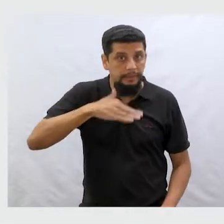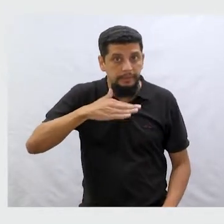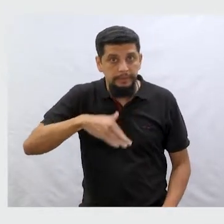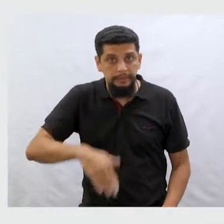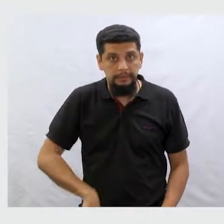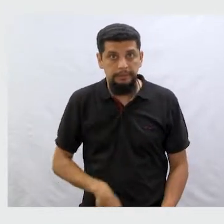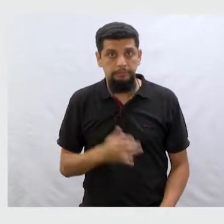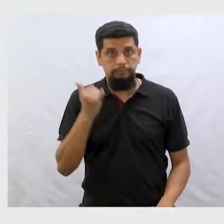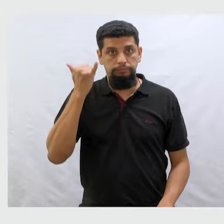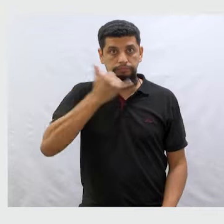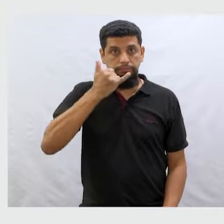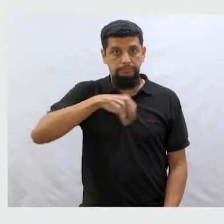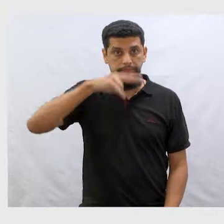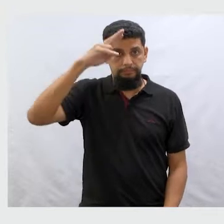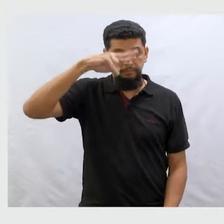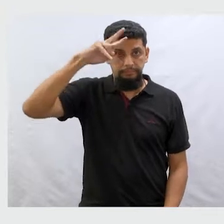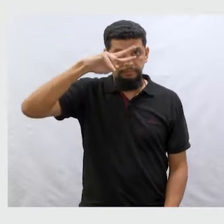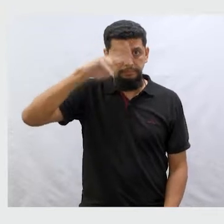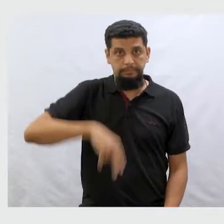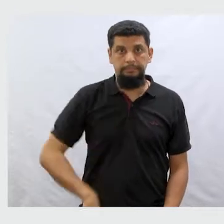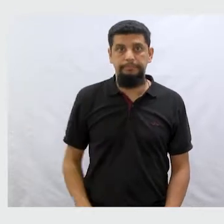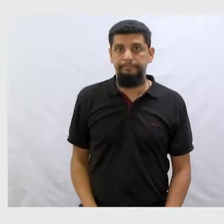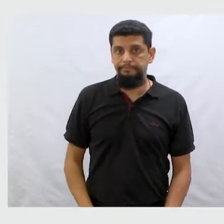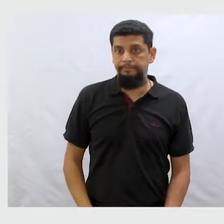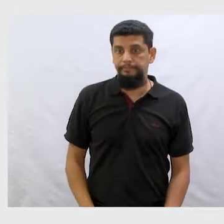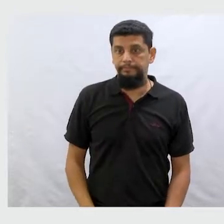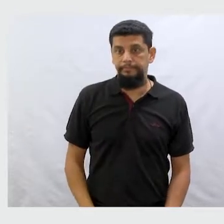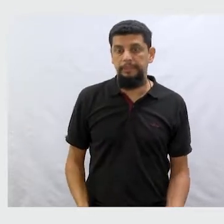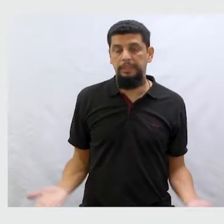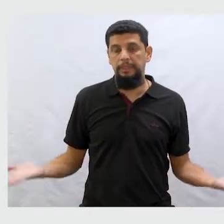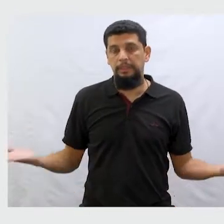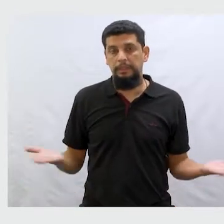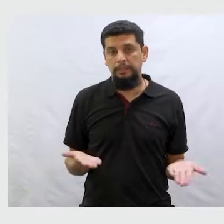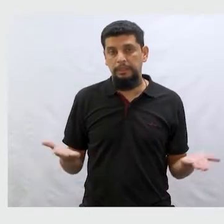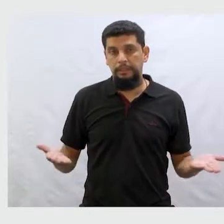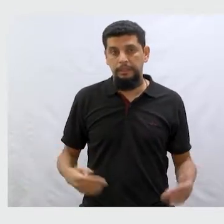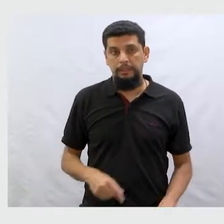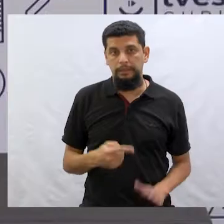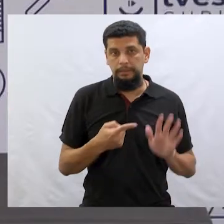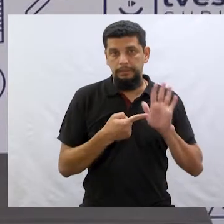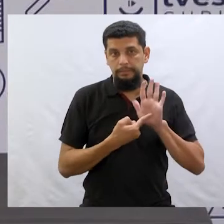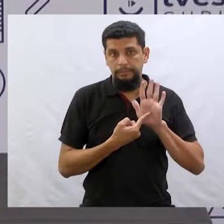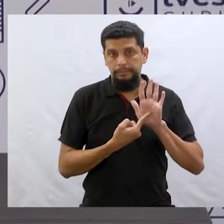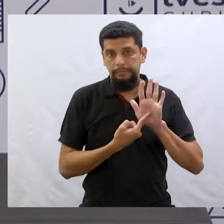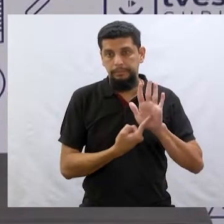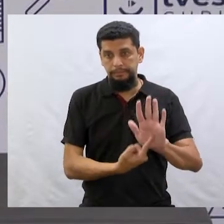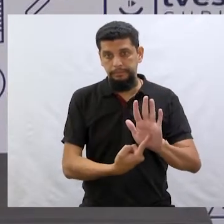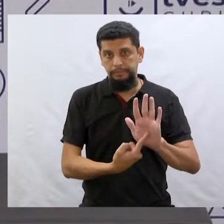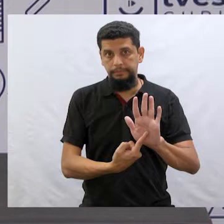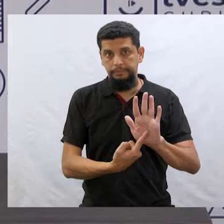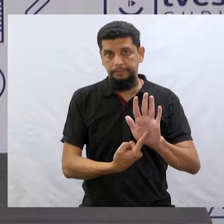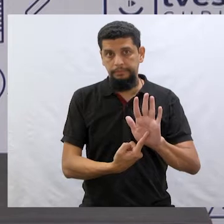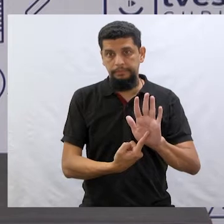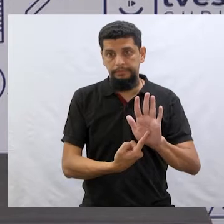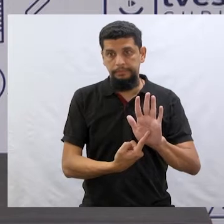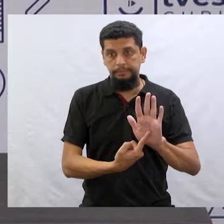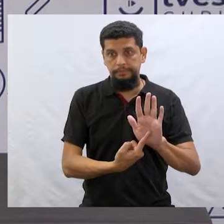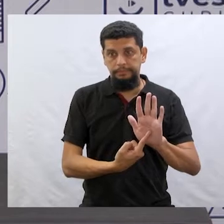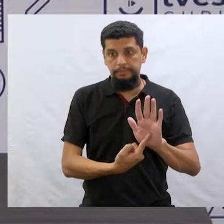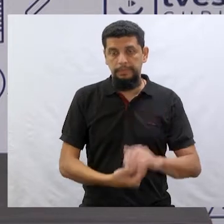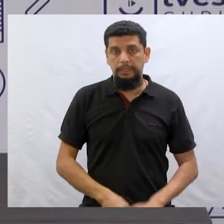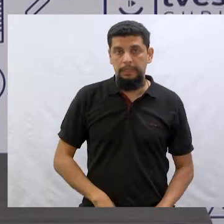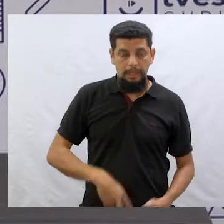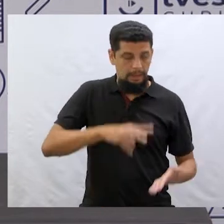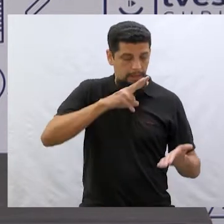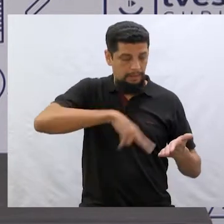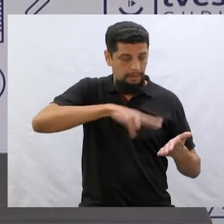Conta História Real em Campanha. E aqui mostra, foi do programa